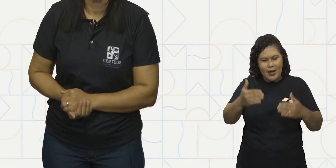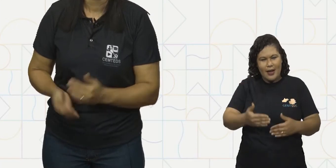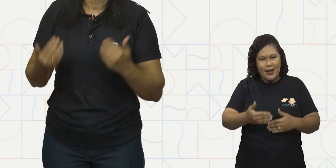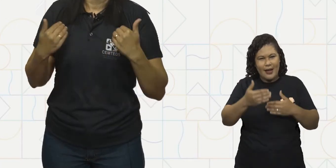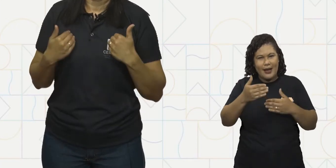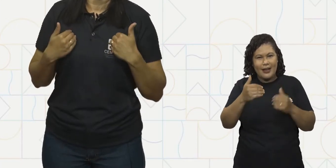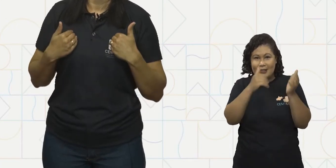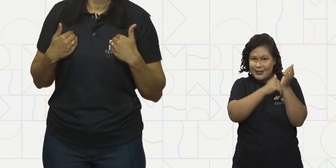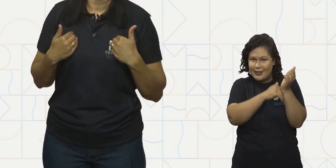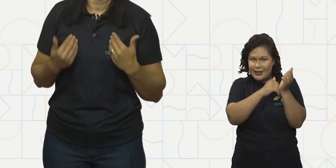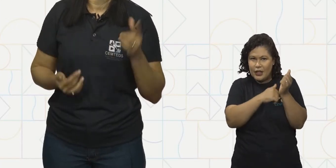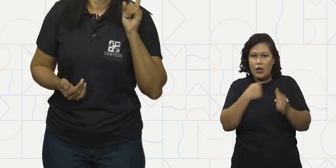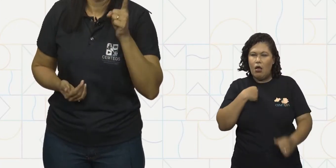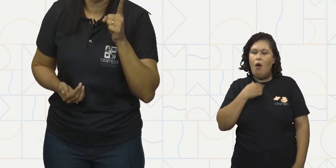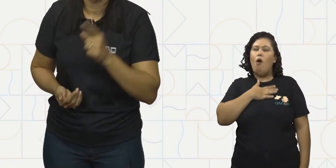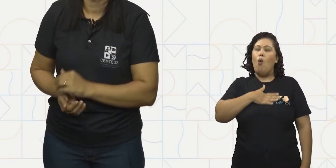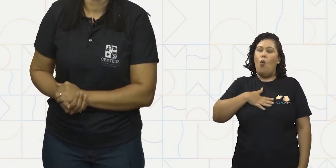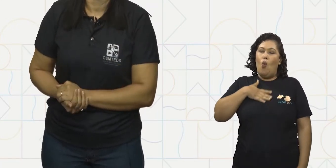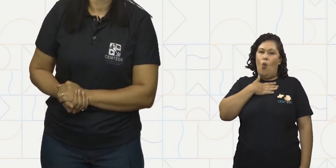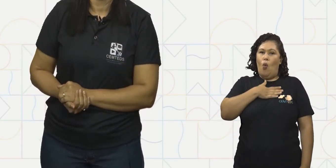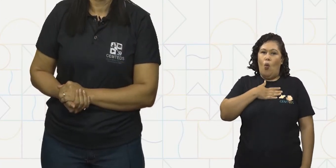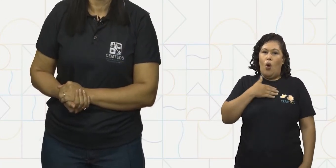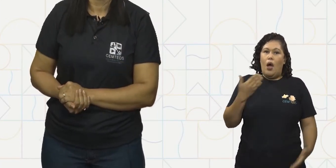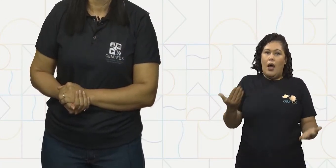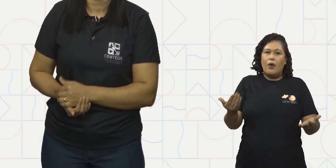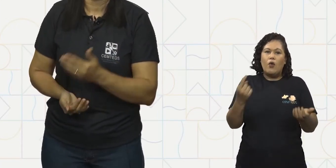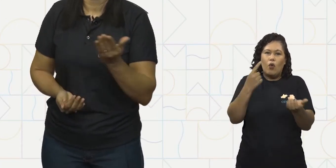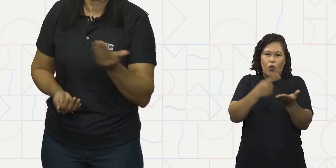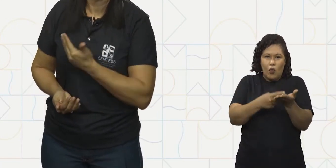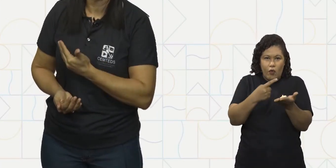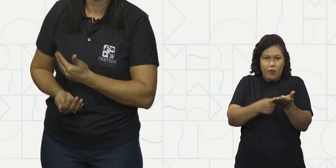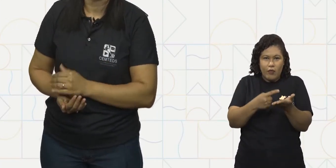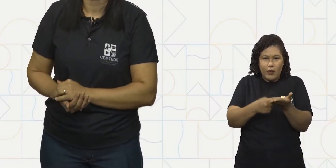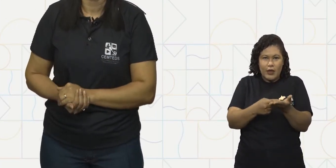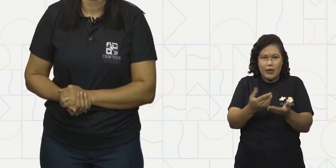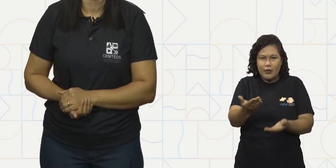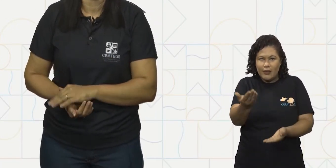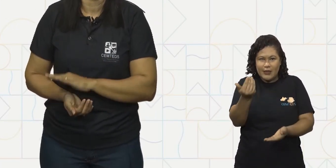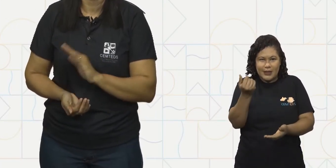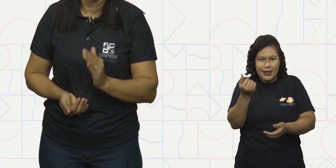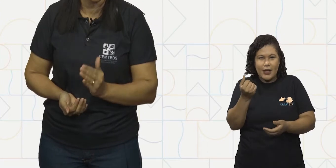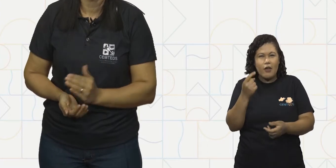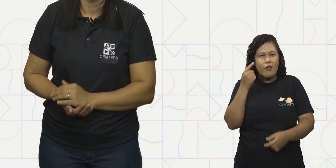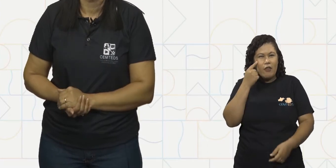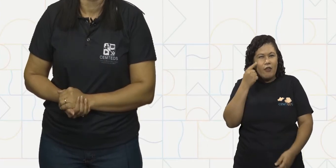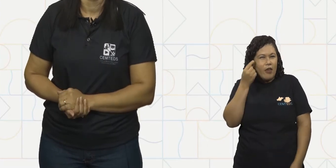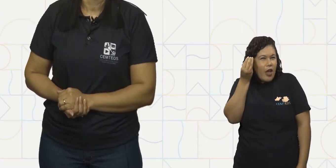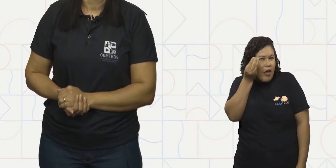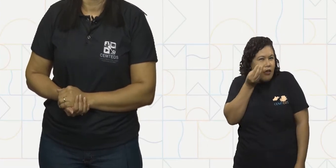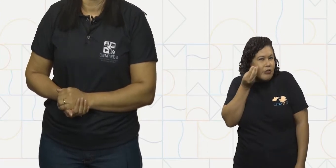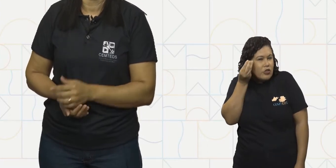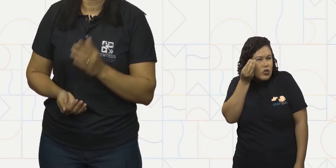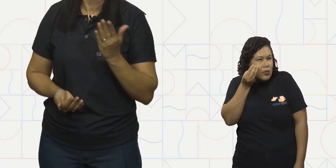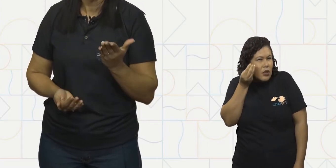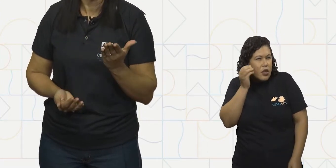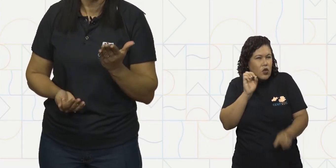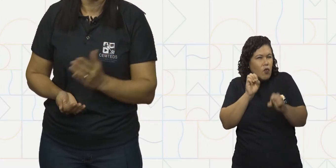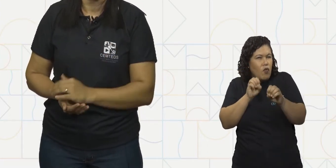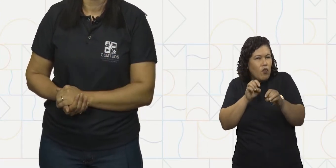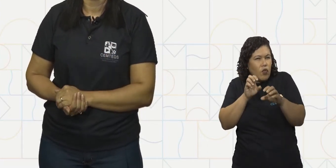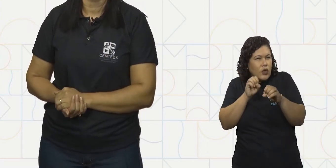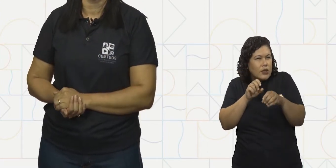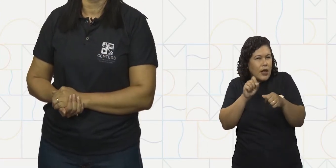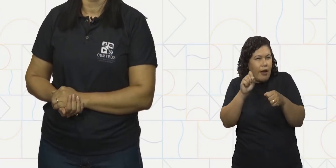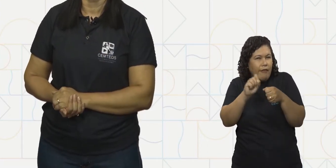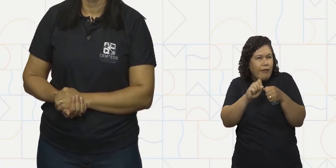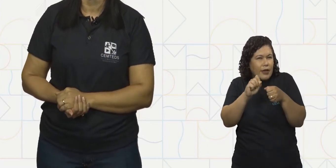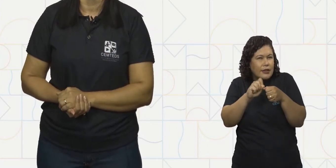mistério? Eu gostei. E agora, eu convido você a participar comigo de um experimento que vou lhe ensinar